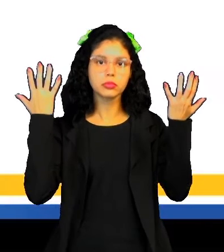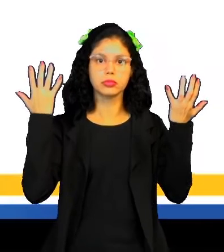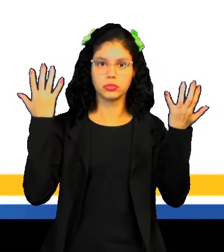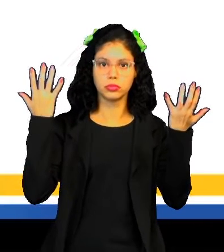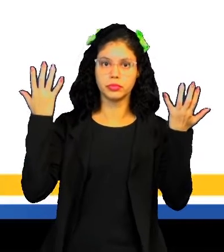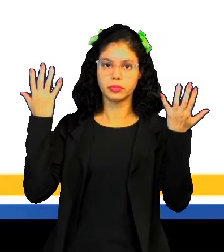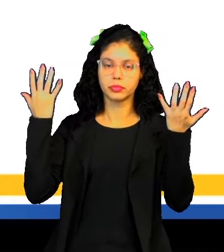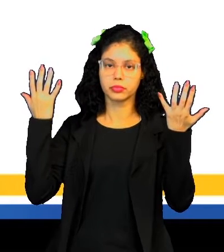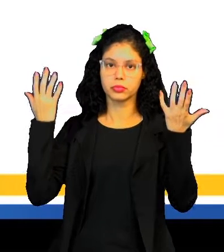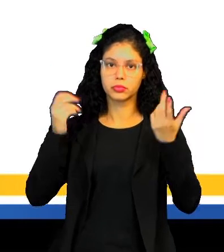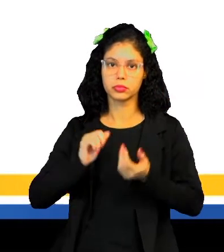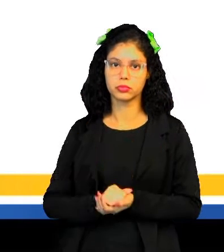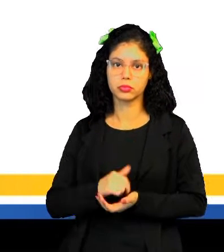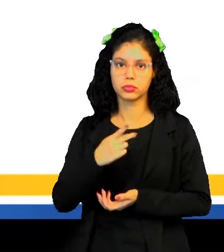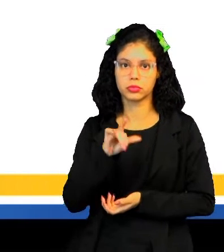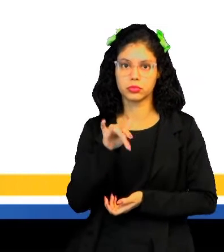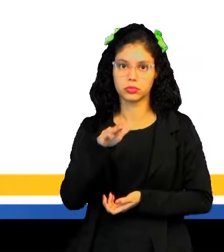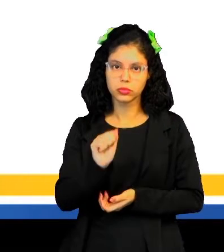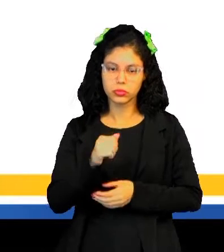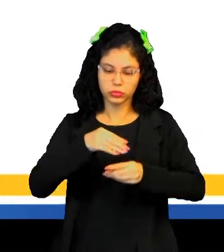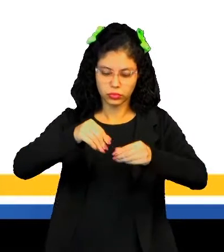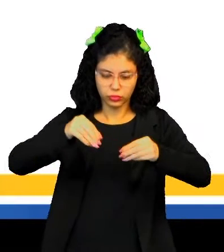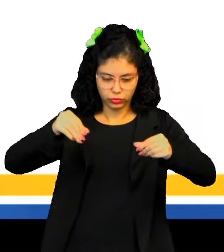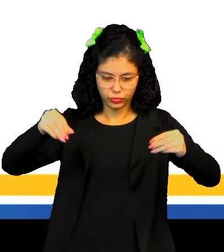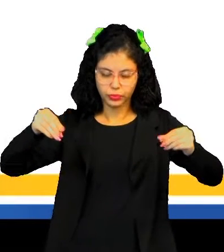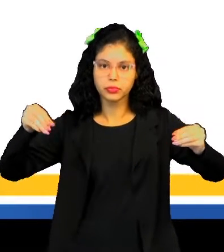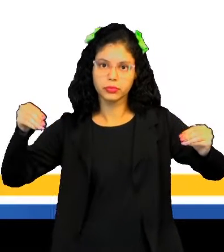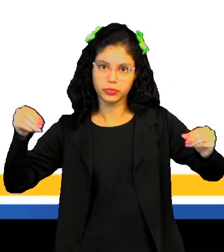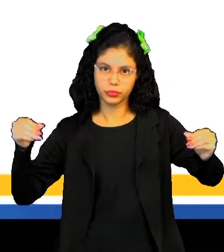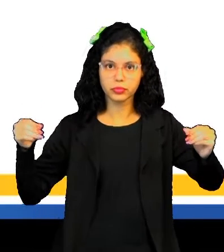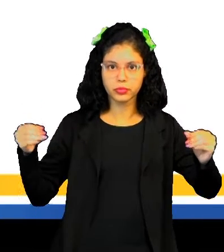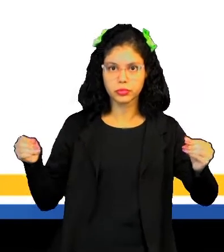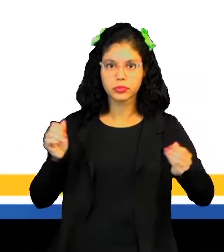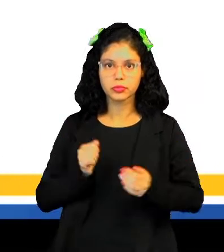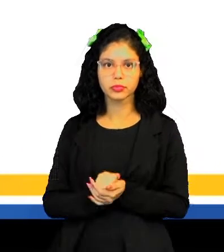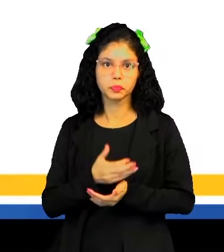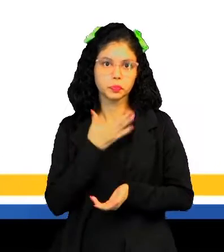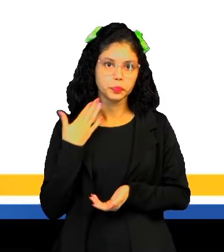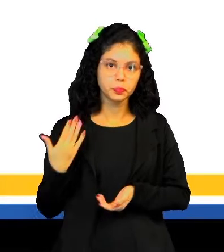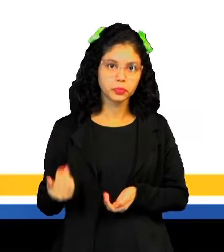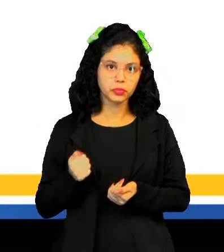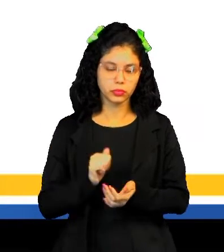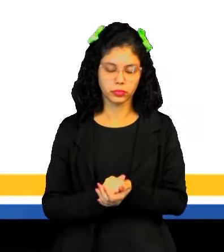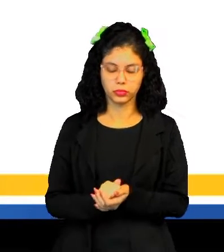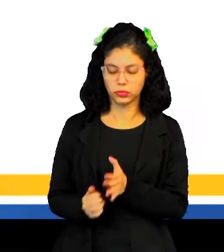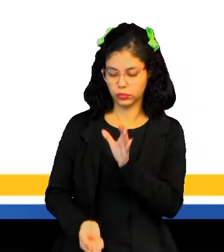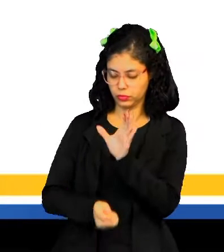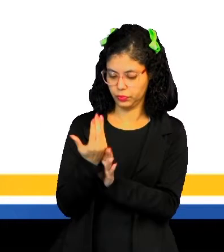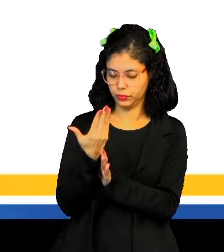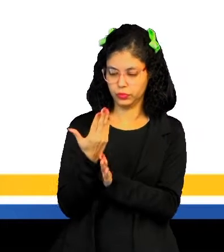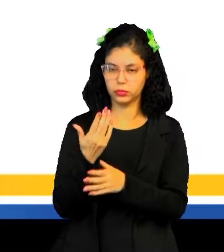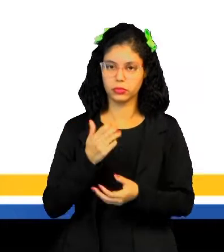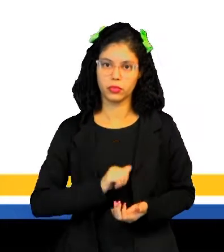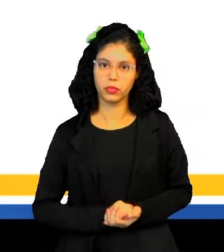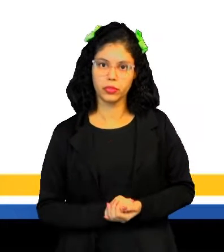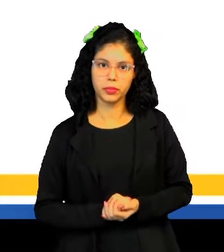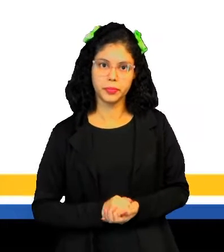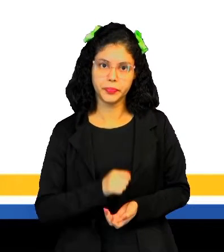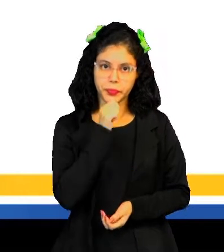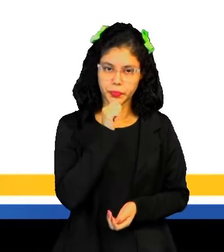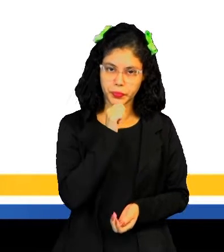e pedológicas do solo. Eles eram favoráveis à germinação. É,